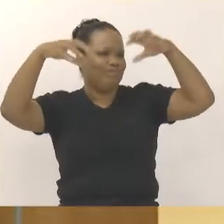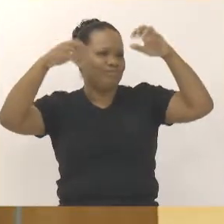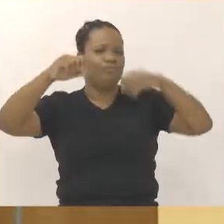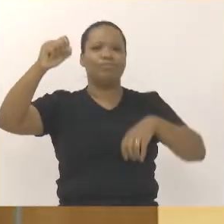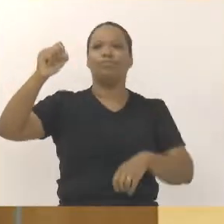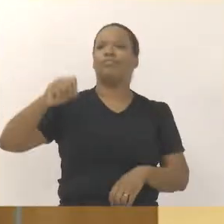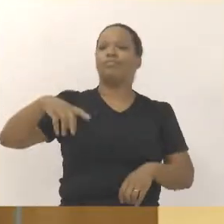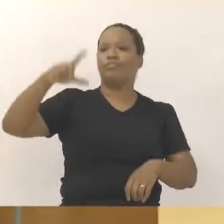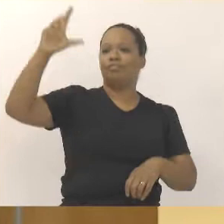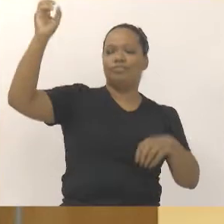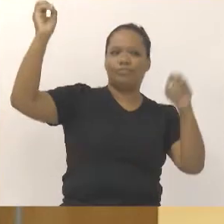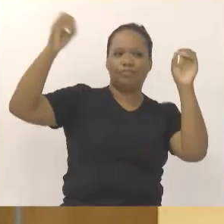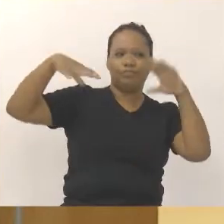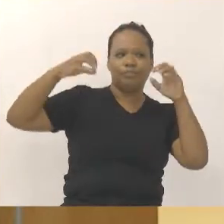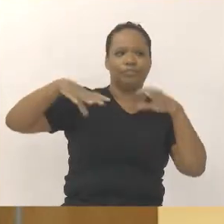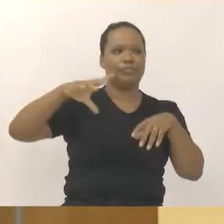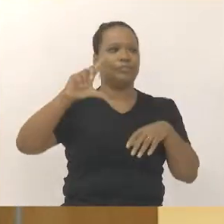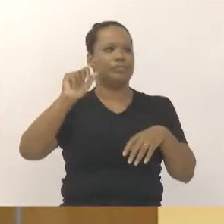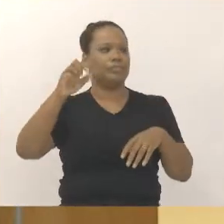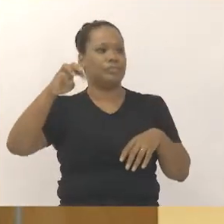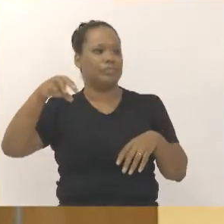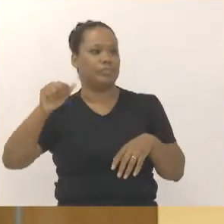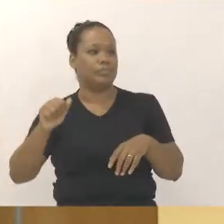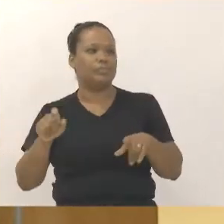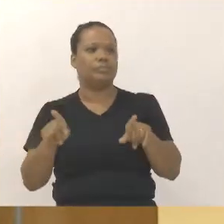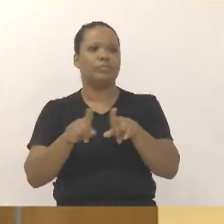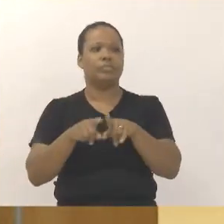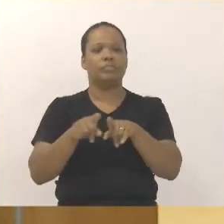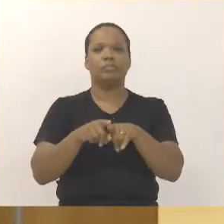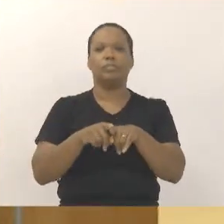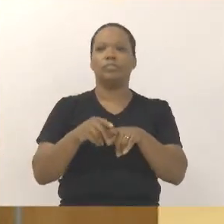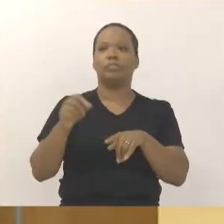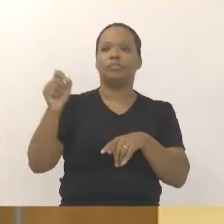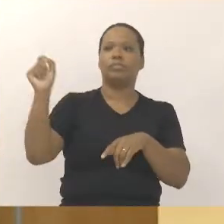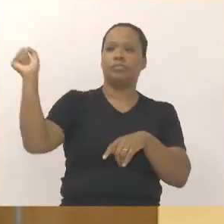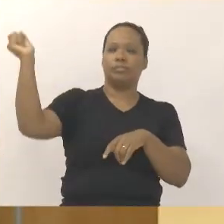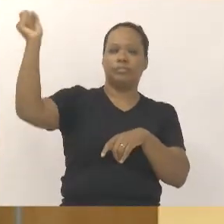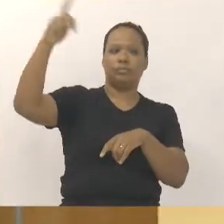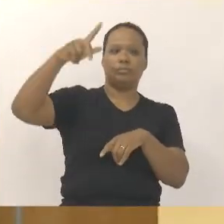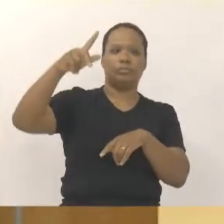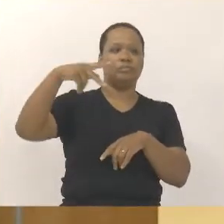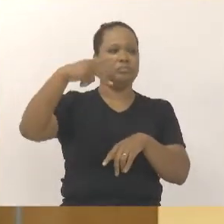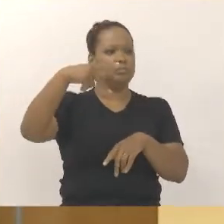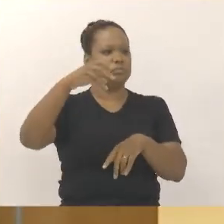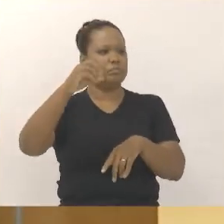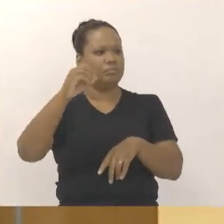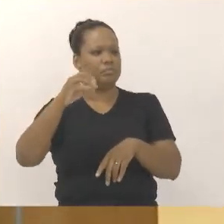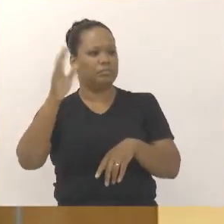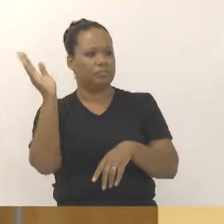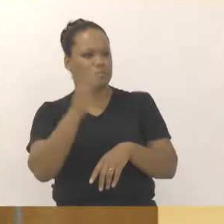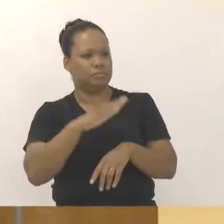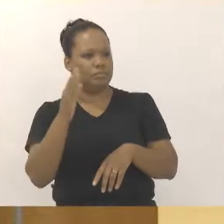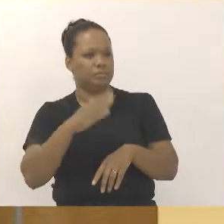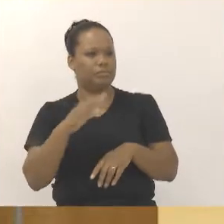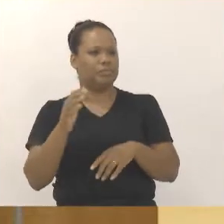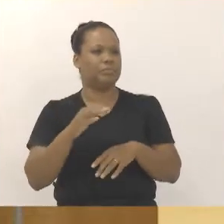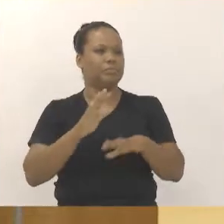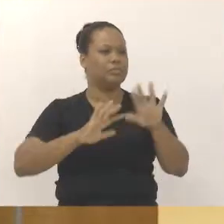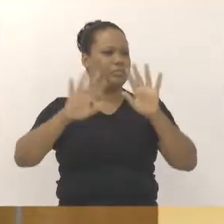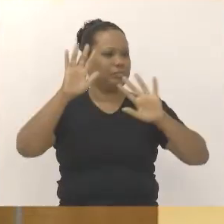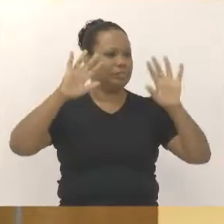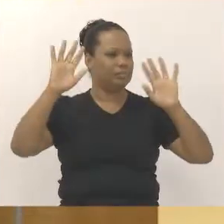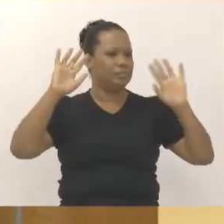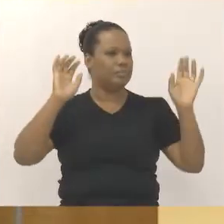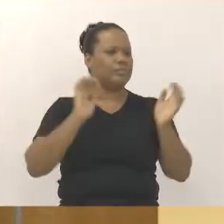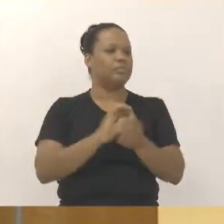poeira, com chuva é lama, mas isso está com um período bem curto que vai ser sanado parte desse problema. Podem ter certeza